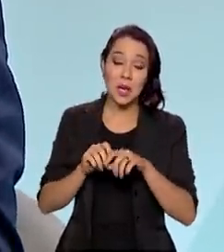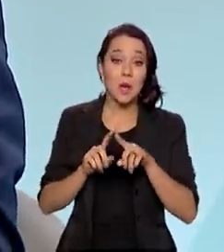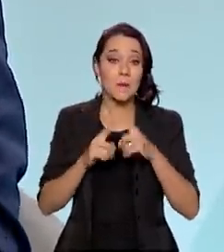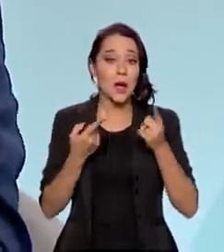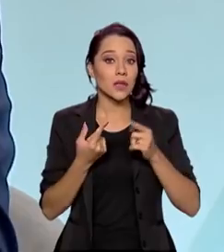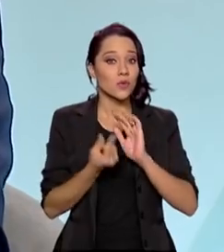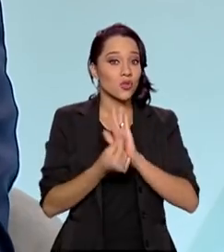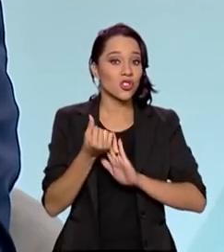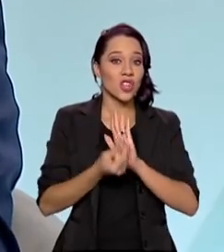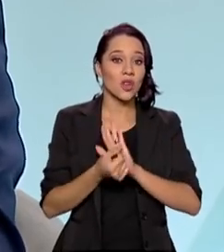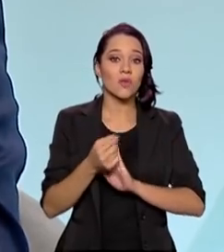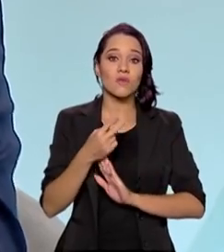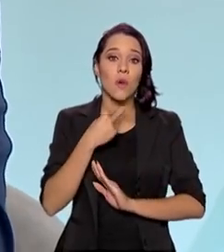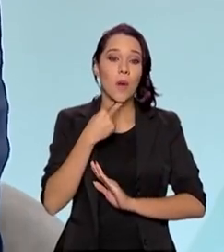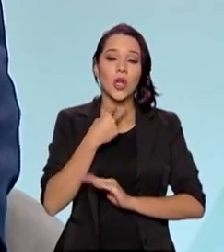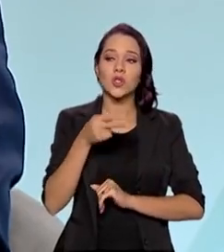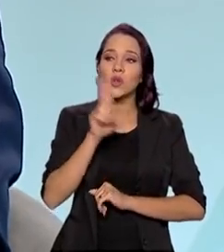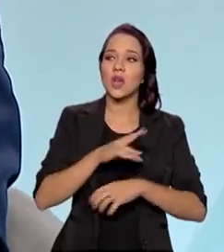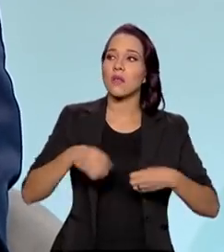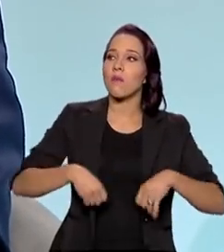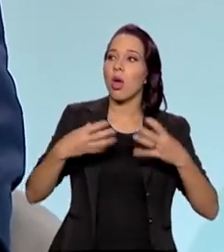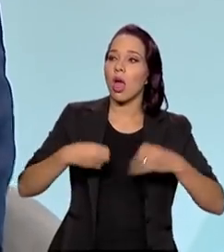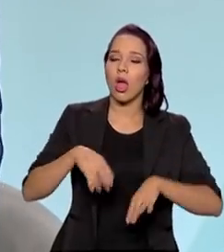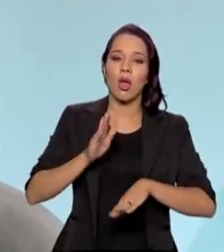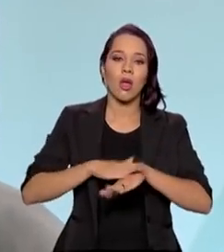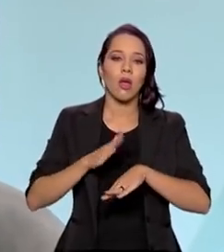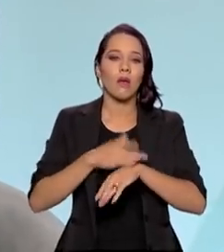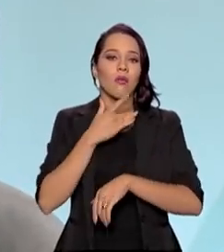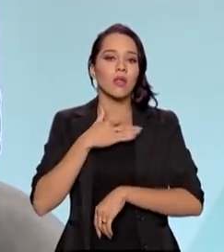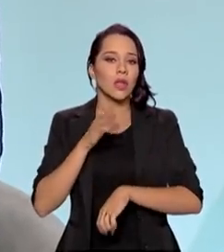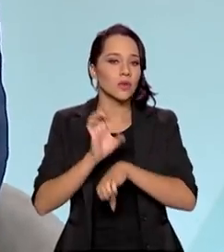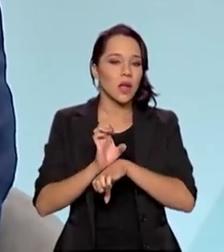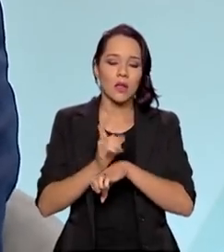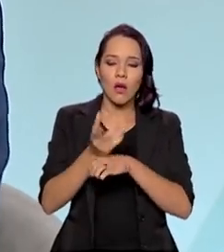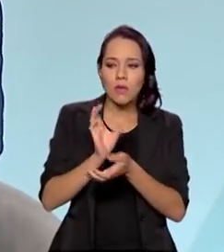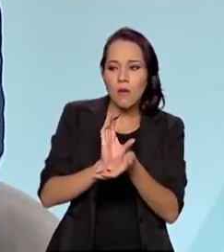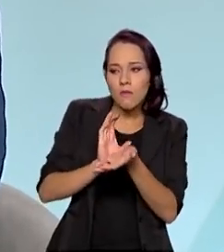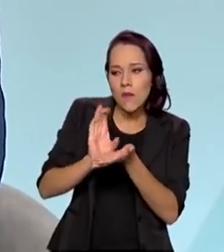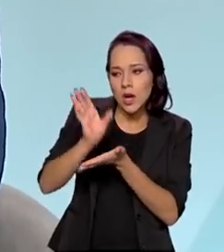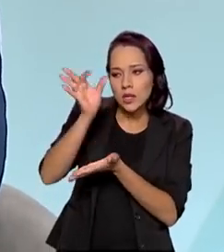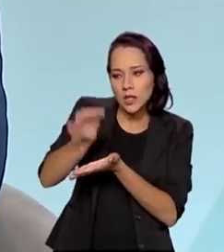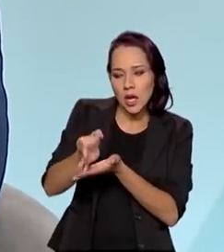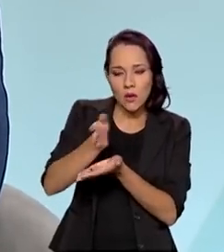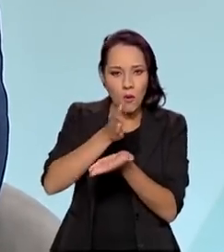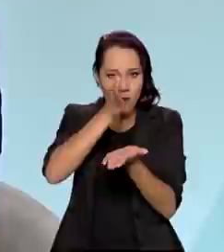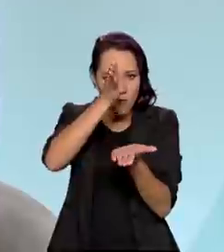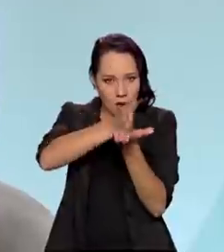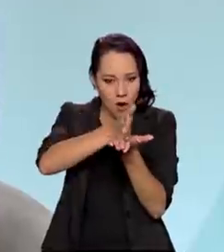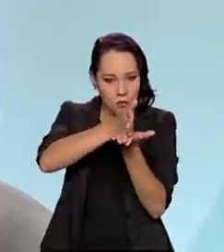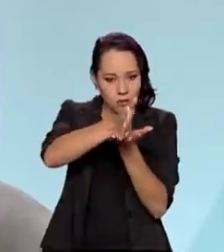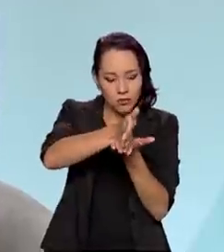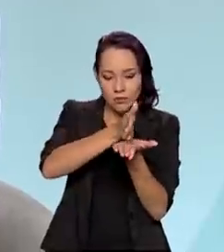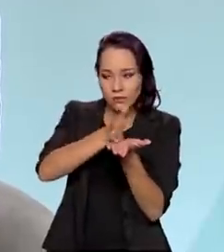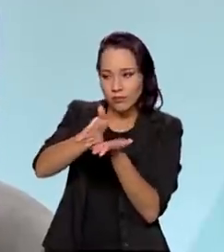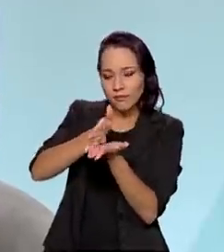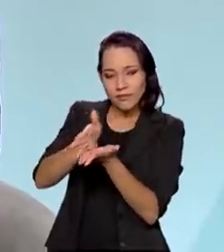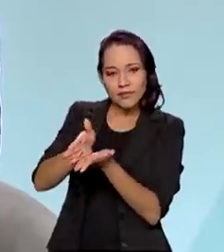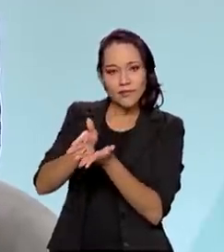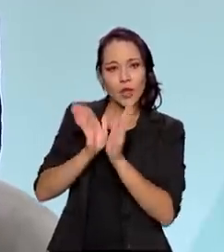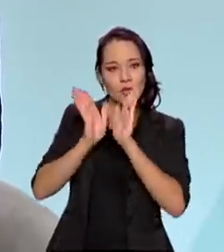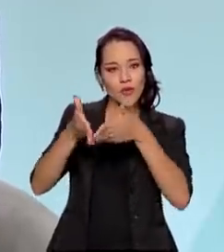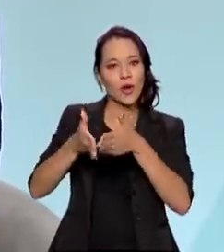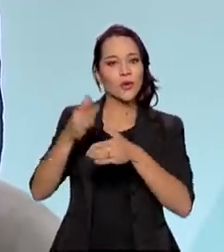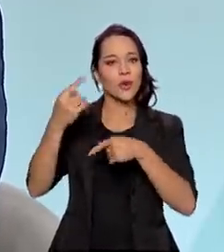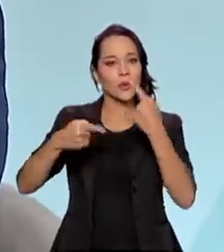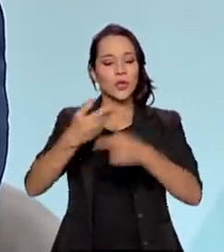o dinheiro não pode ser utilizado ao bel prazer do Estado. Tem que ter um direcionamento, uma focalização. E a focalização da política